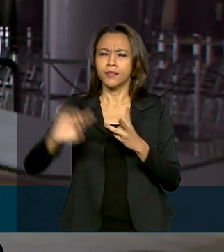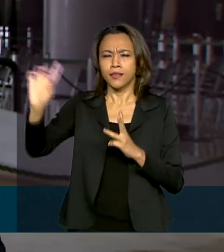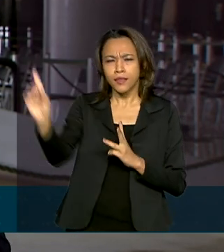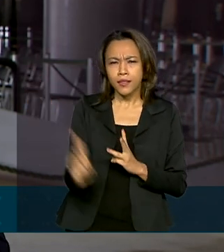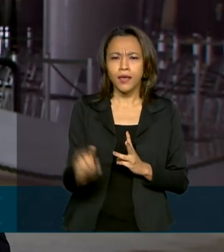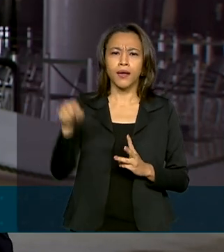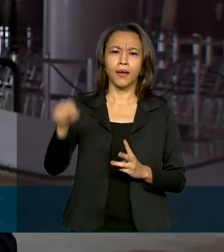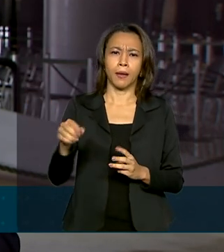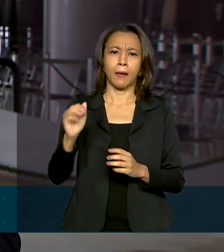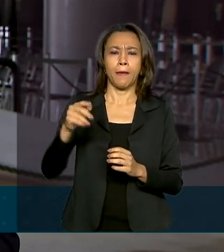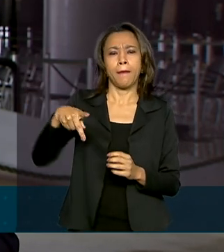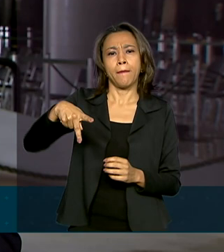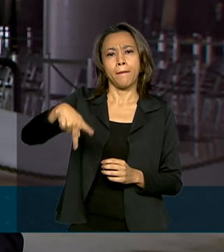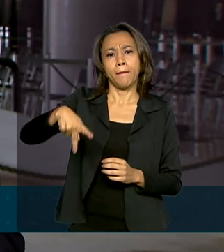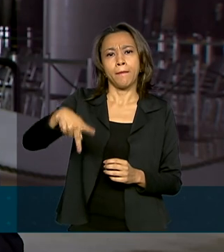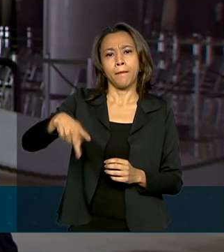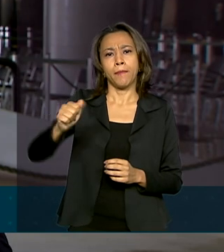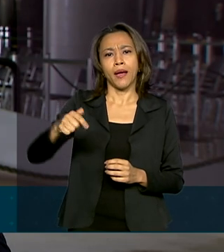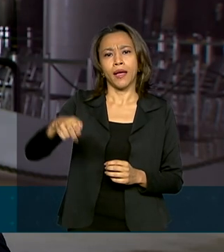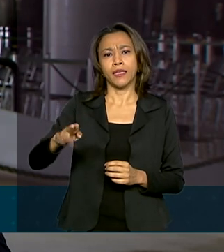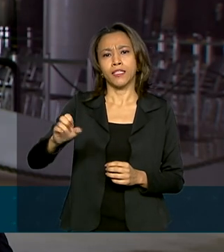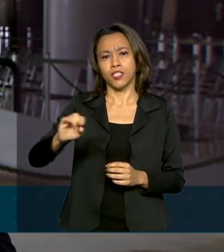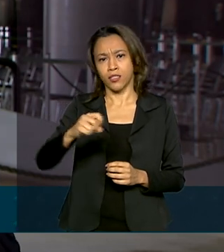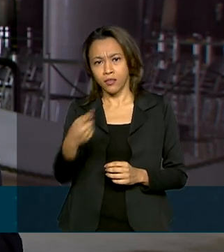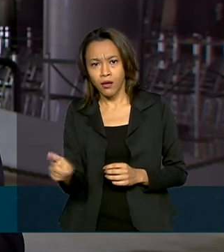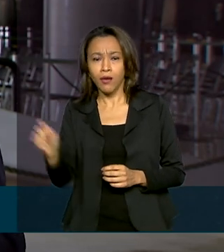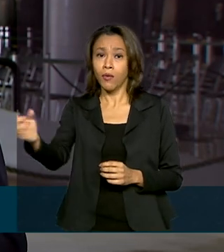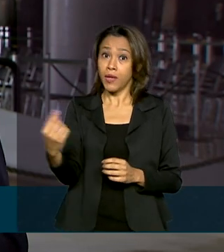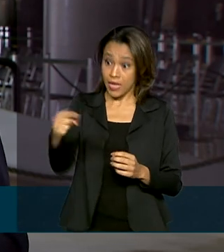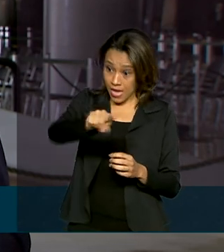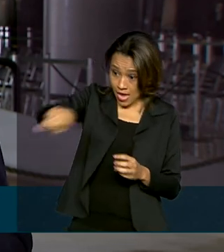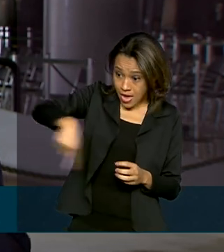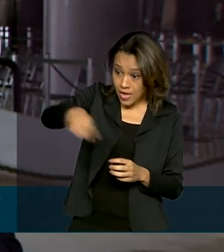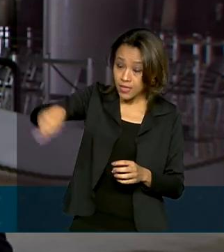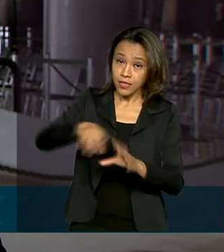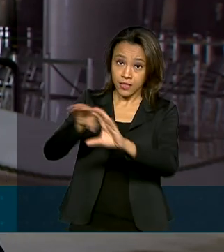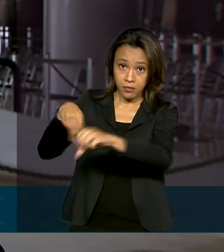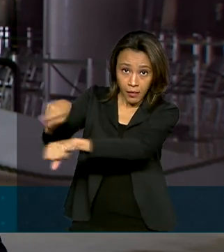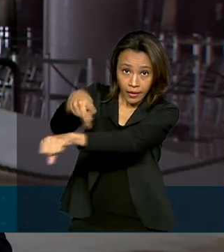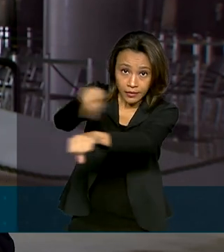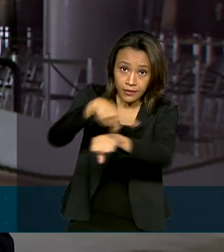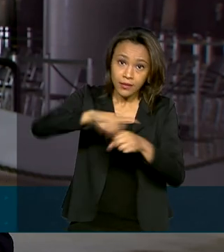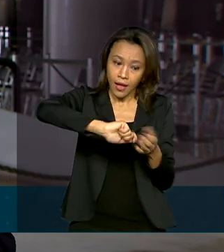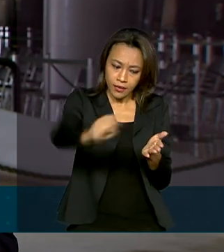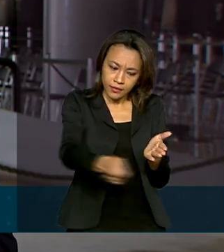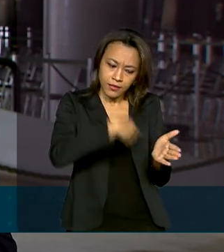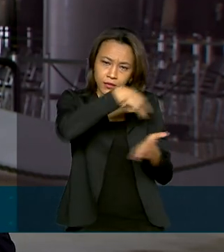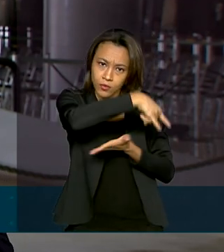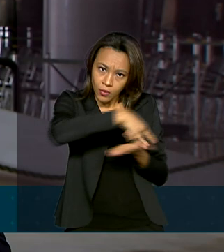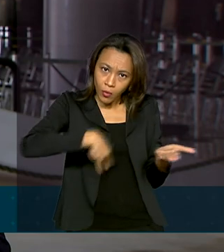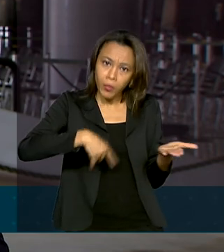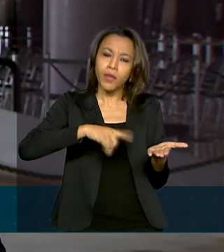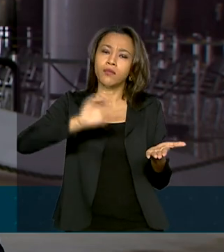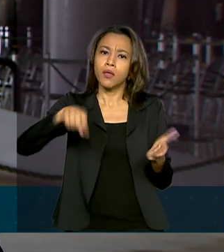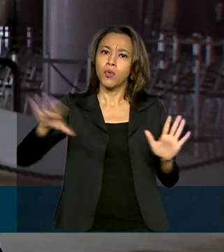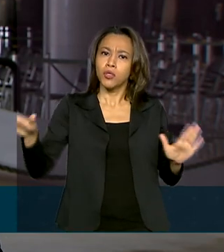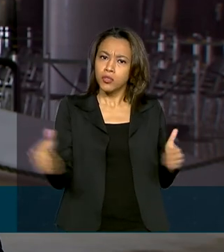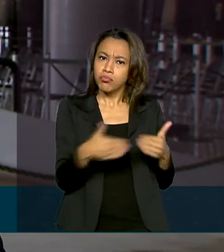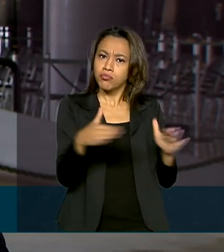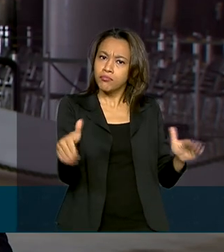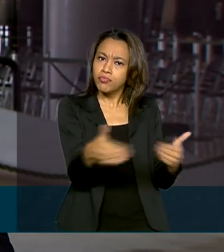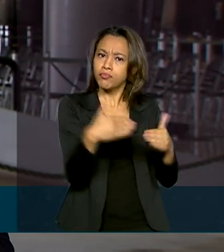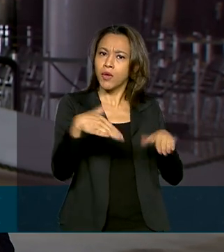Unidos. E como parte do cerimonial, primeiro eles assinam um protocolo e depois na conversa em separado com o presidente, eles